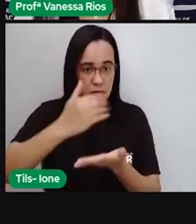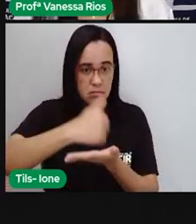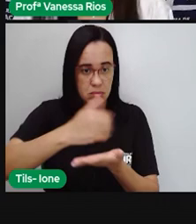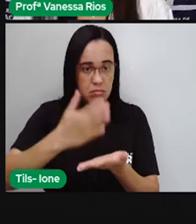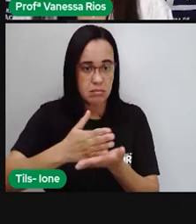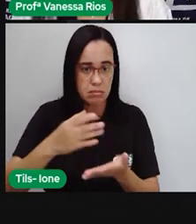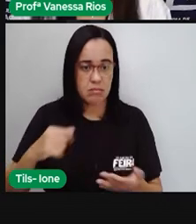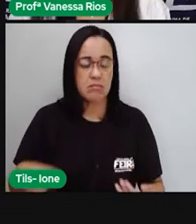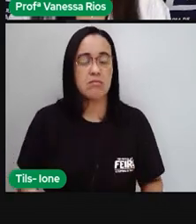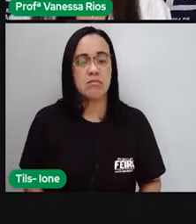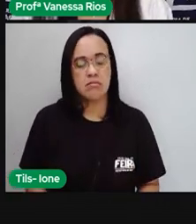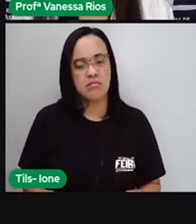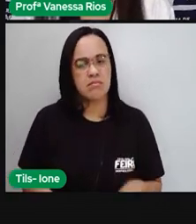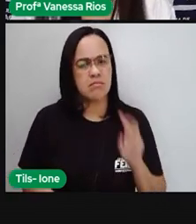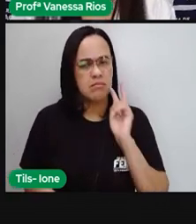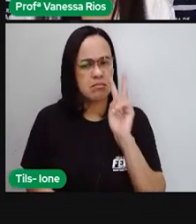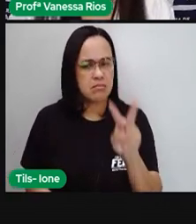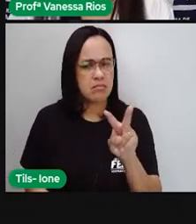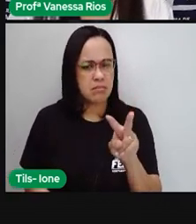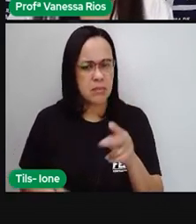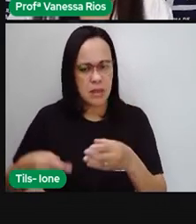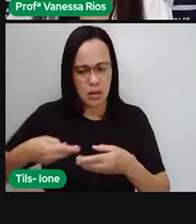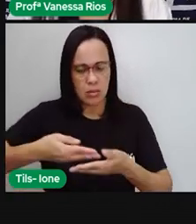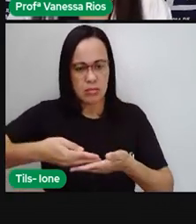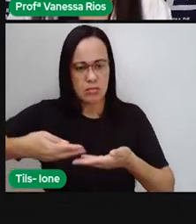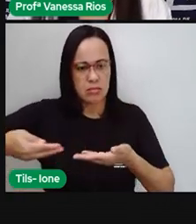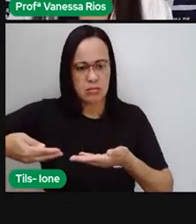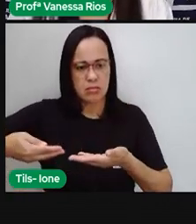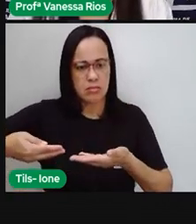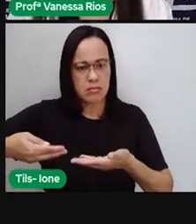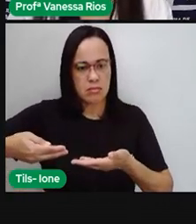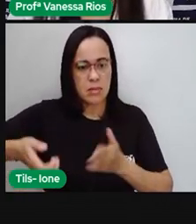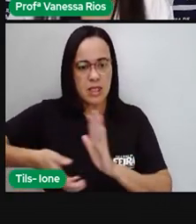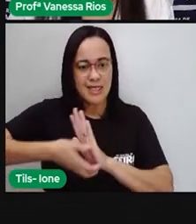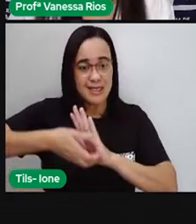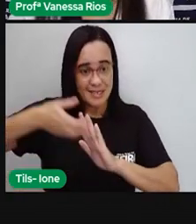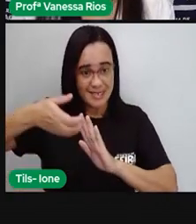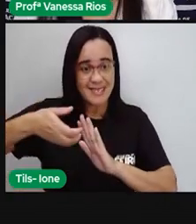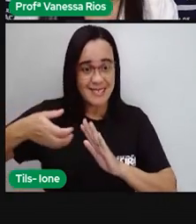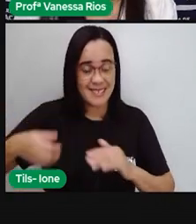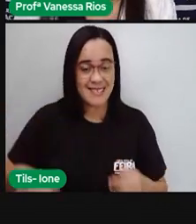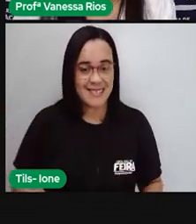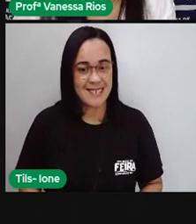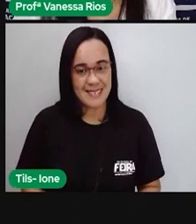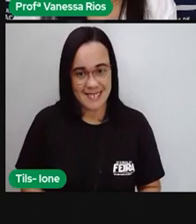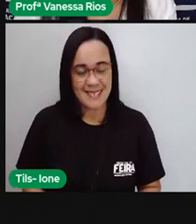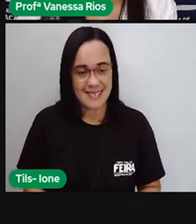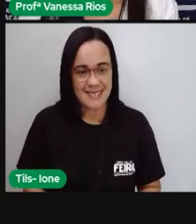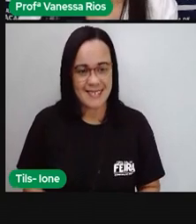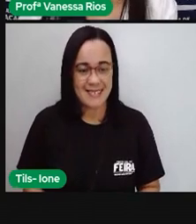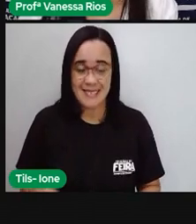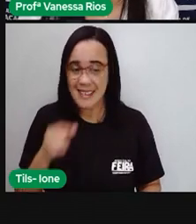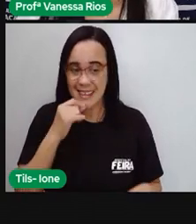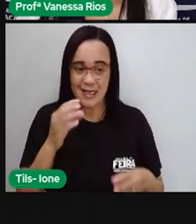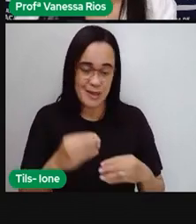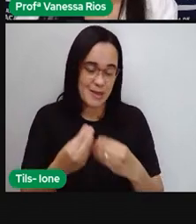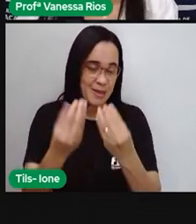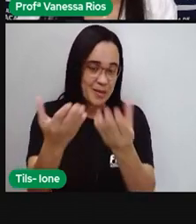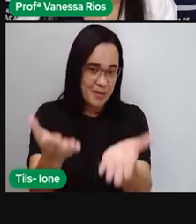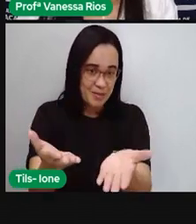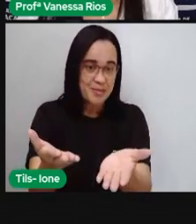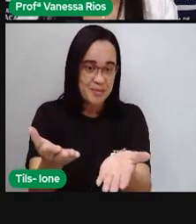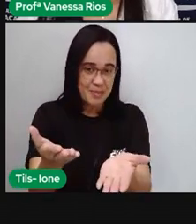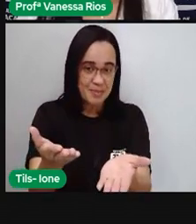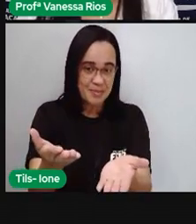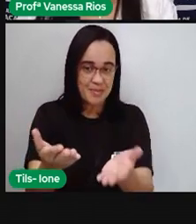Aí a gente percebe uma fatia meio retirada aqui, ó. Digamos que eu esteja retirando aí pra dar pra você, tá bom? E